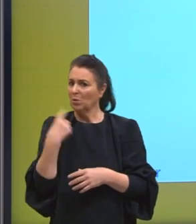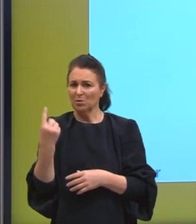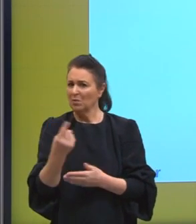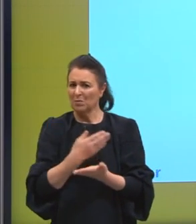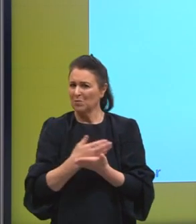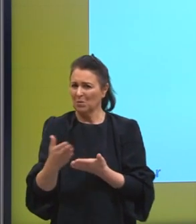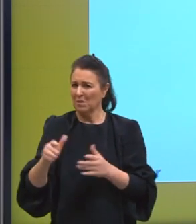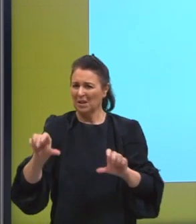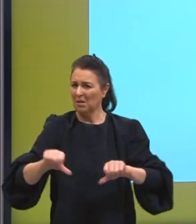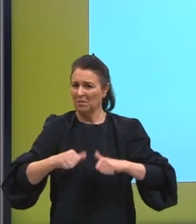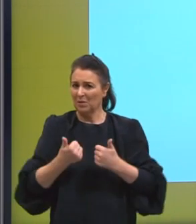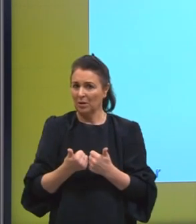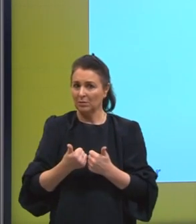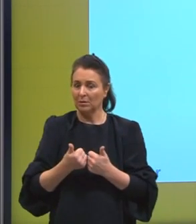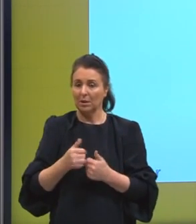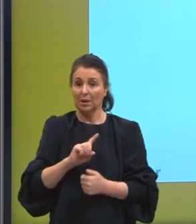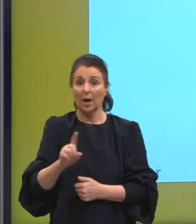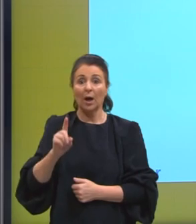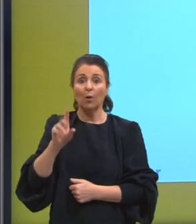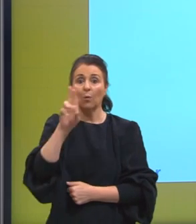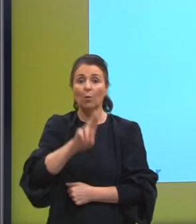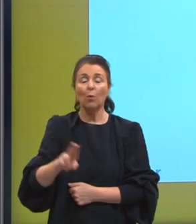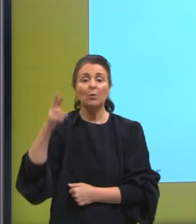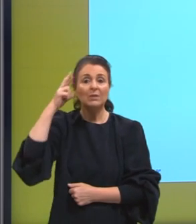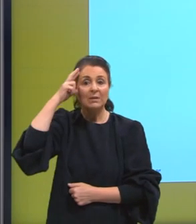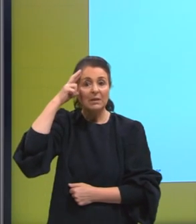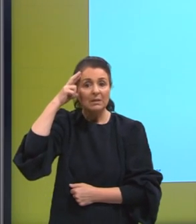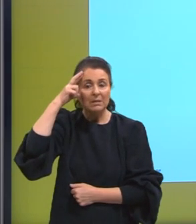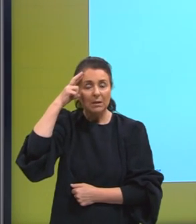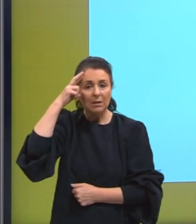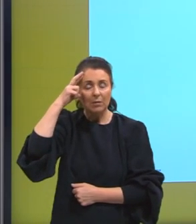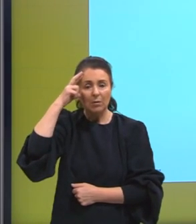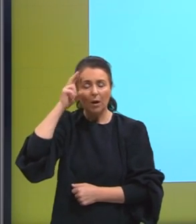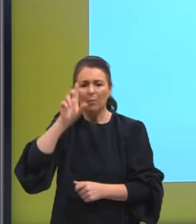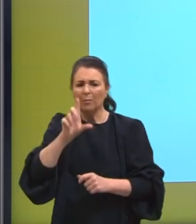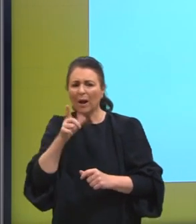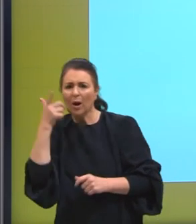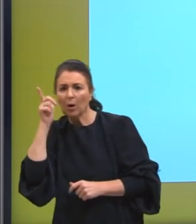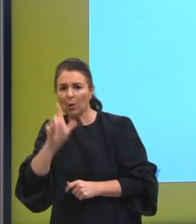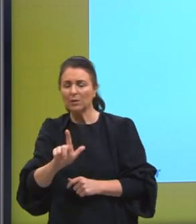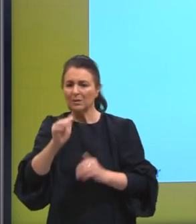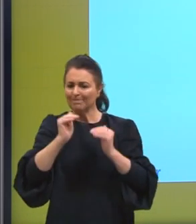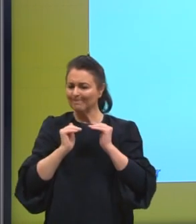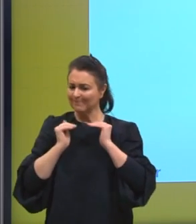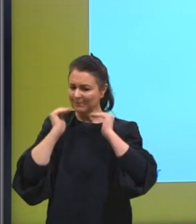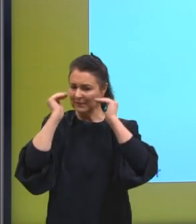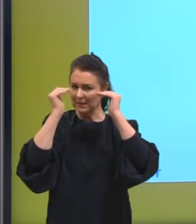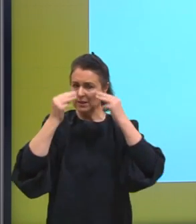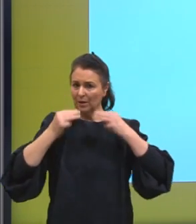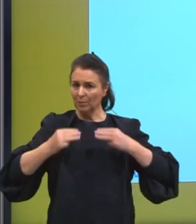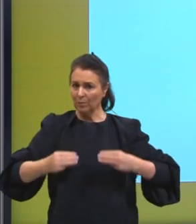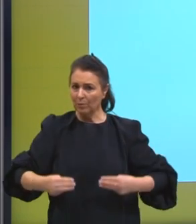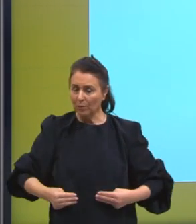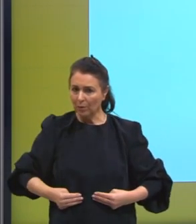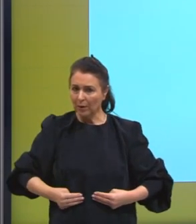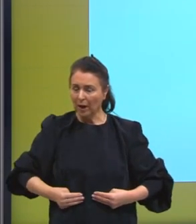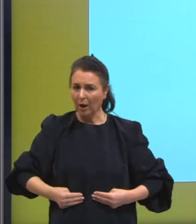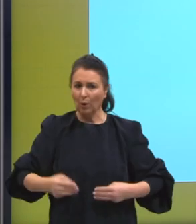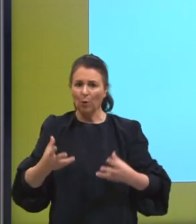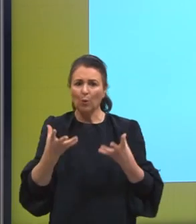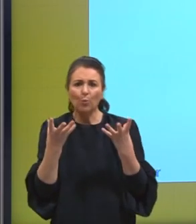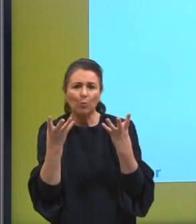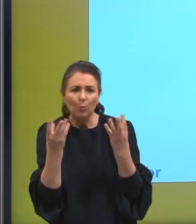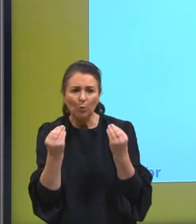não, o uso da razão a razão nos torna mais retos para alcançarmos a excelência moral o cálculo entre o excesso e a